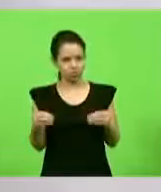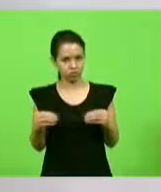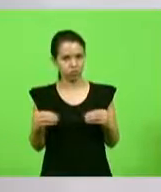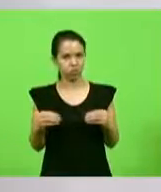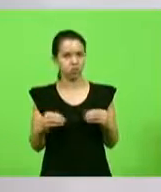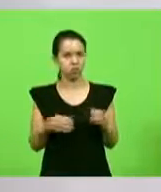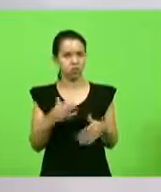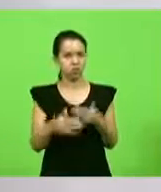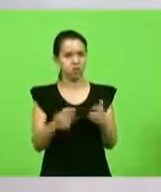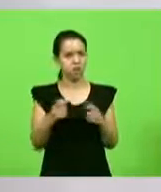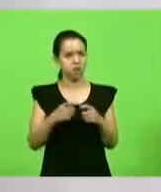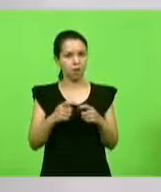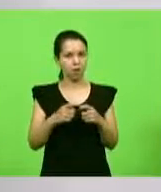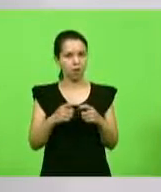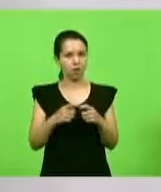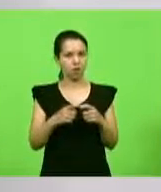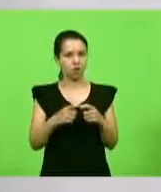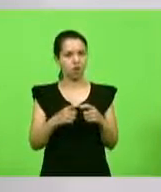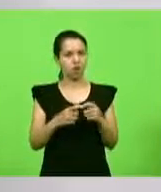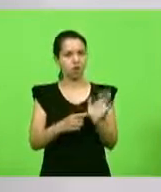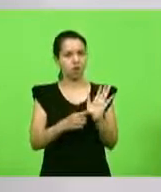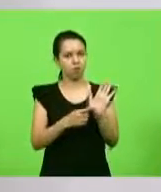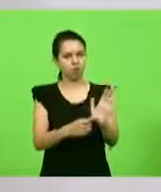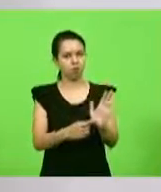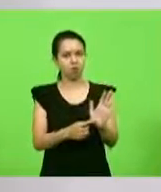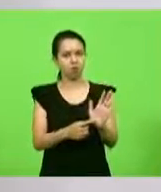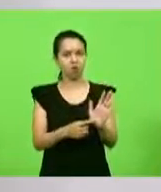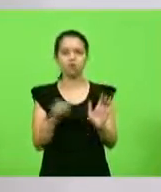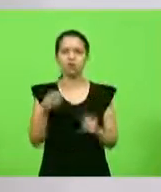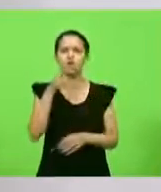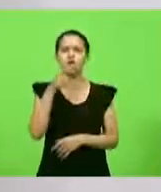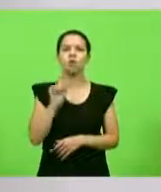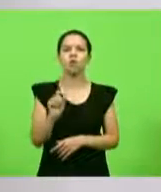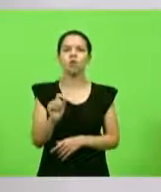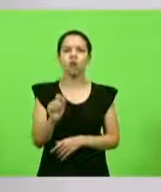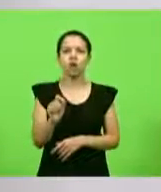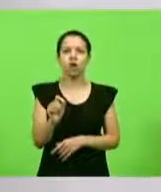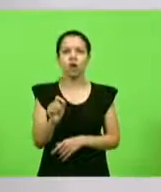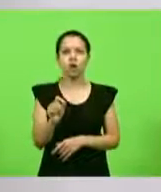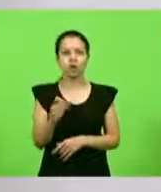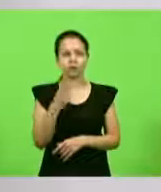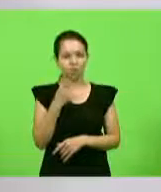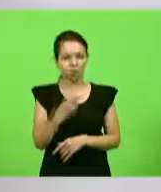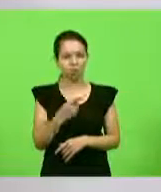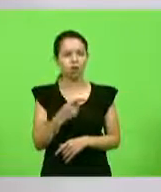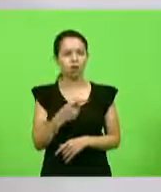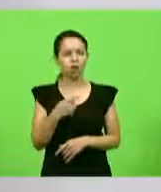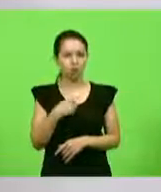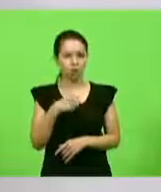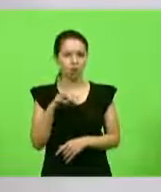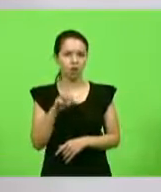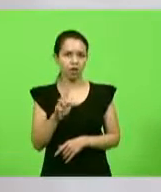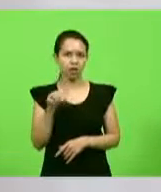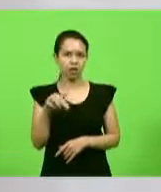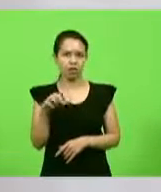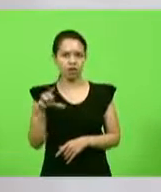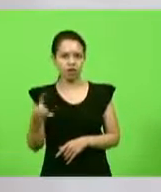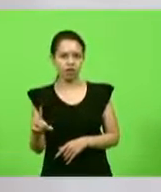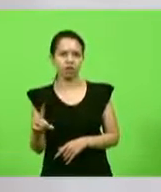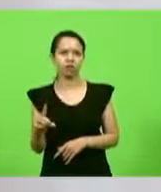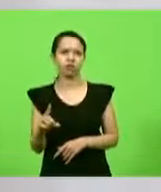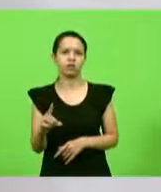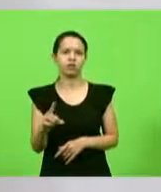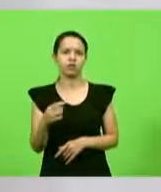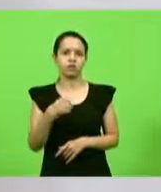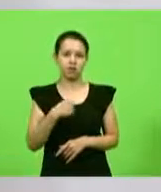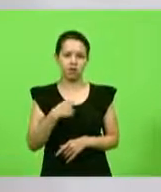e mostrou os exames para o médico, que é de três em três meses, o médico, o você está tomando mesmo? Daí ele falou, é LDN, Naltrexona, receitou bem certinho, passou